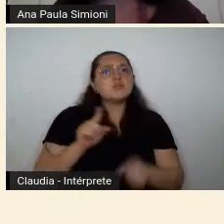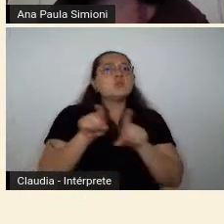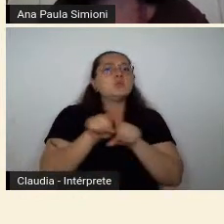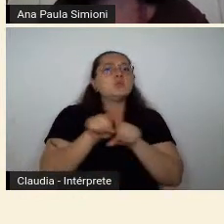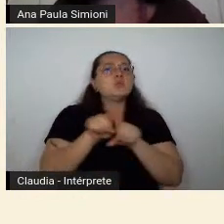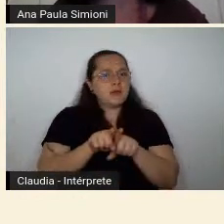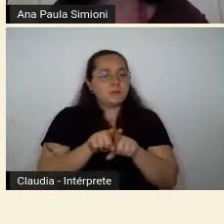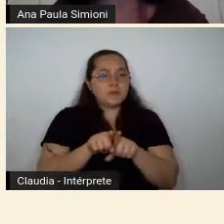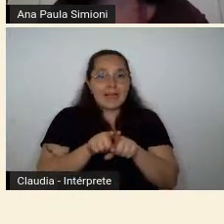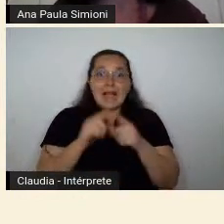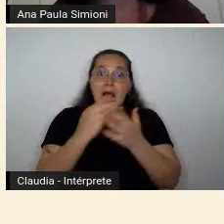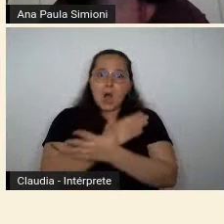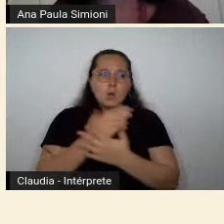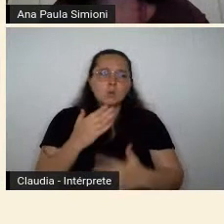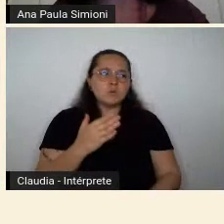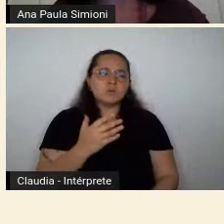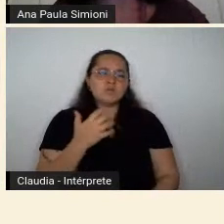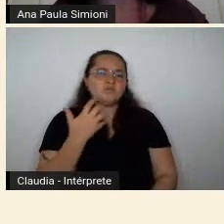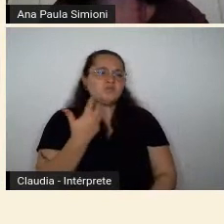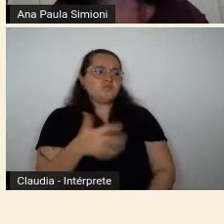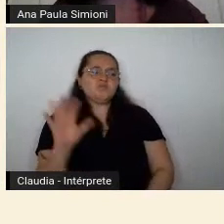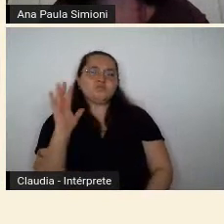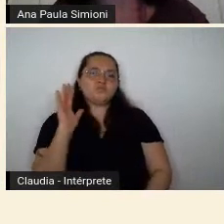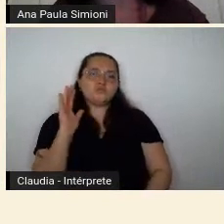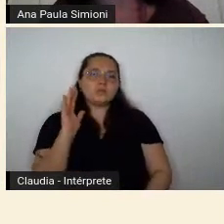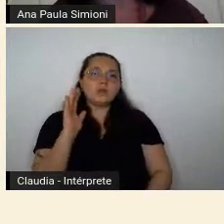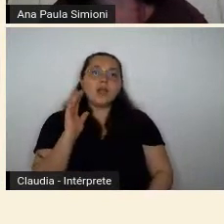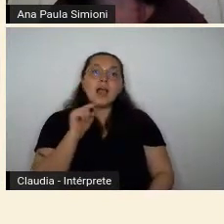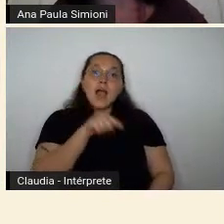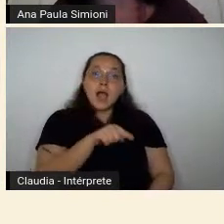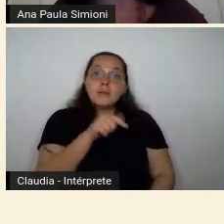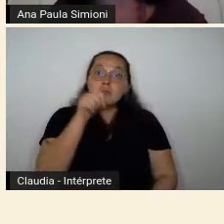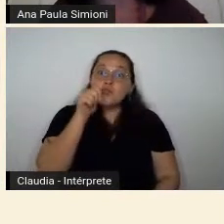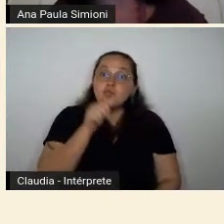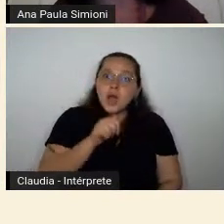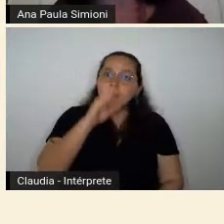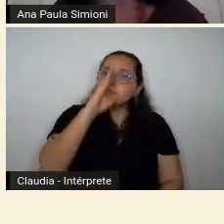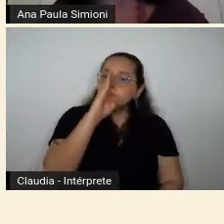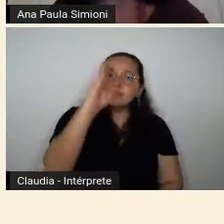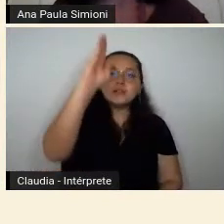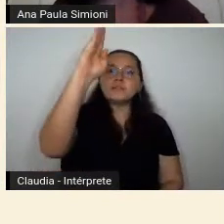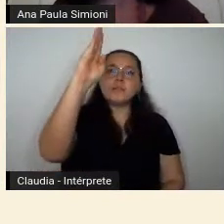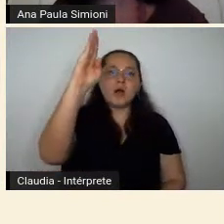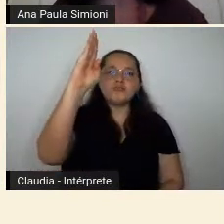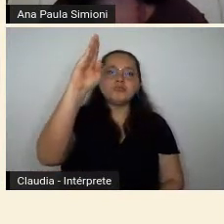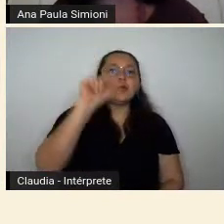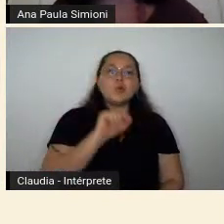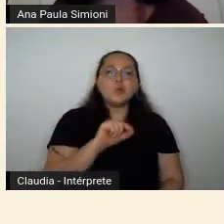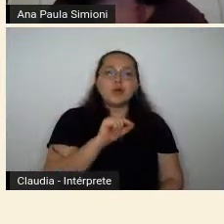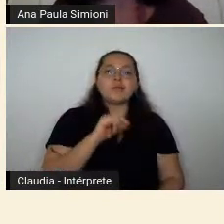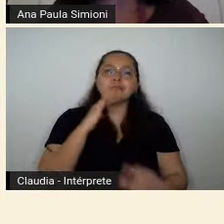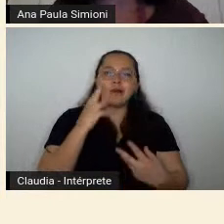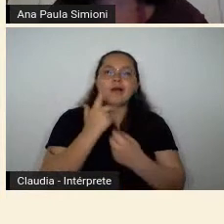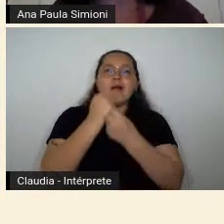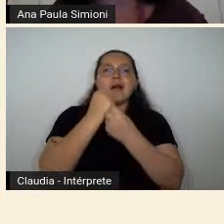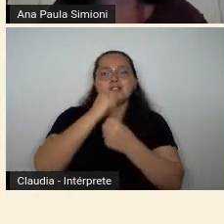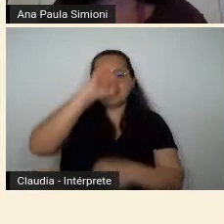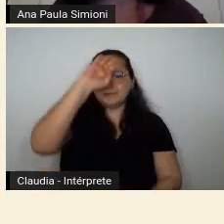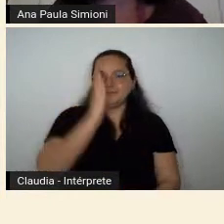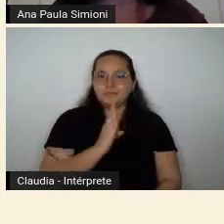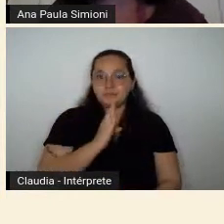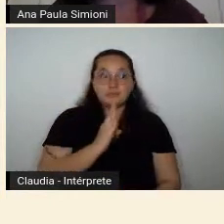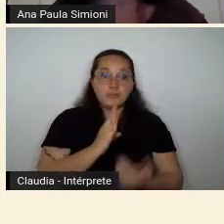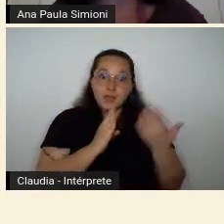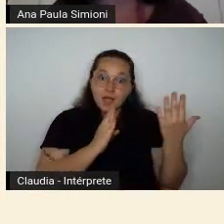simpáticos ao feminismo, uma mulher se tornava o grande nome das artes nacionais. E sua condição de feminilidade,